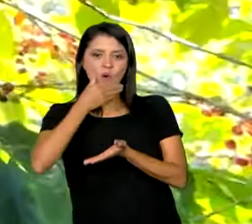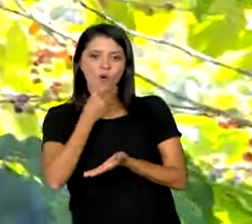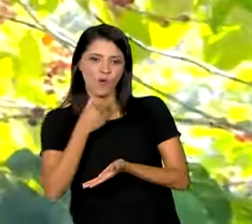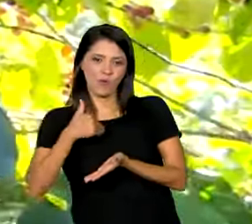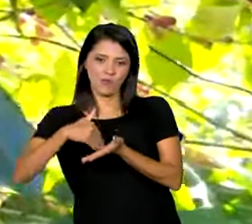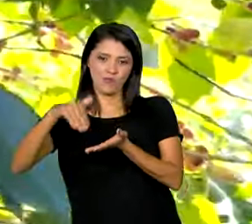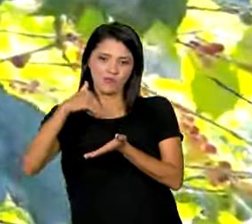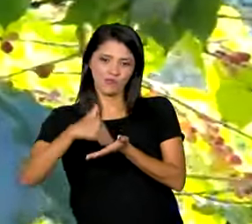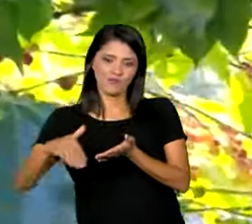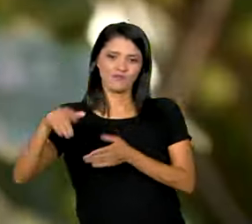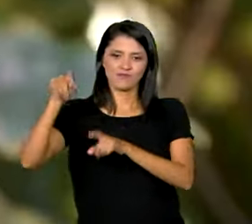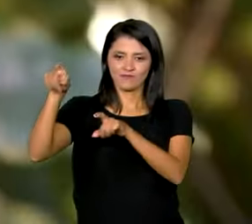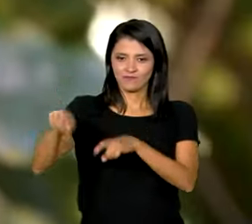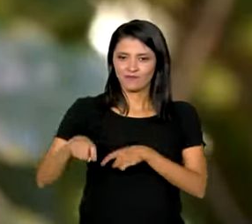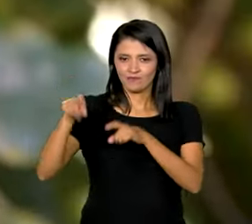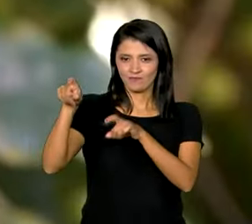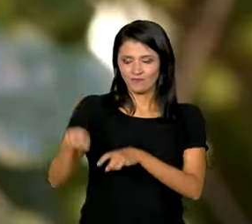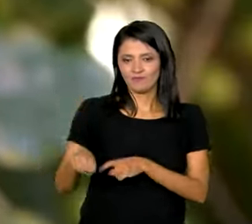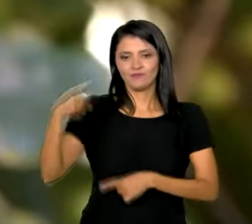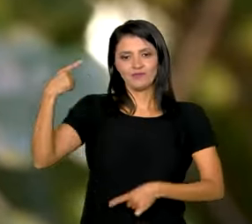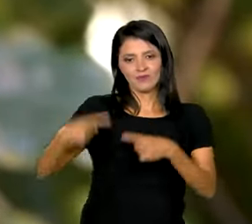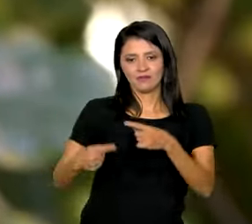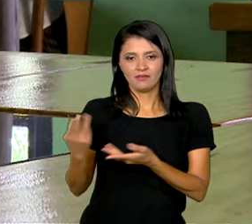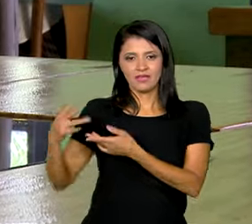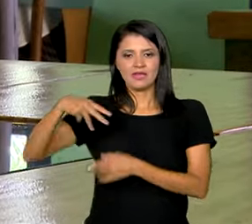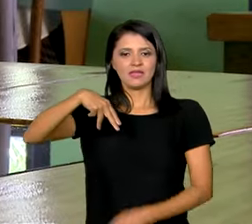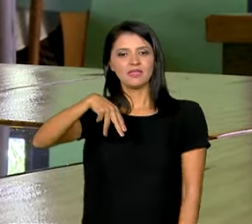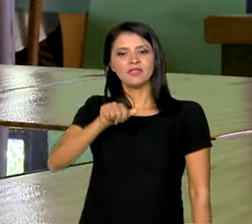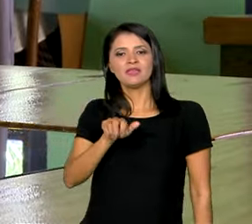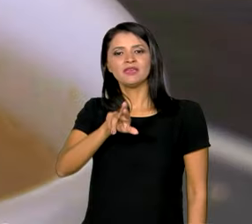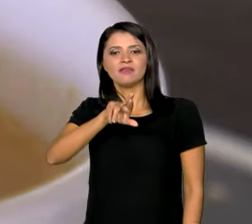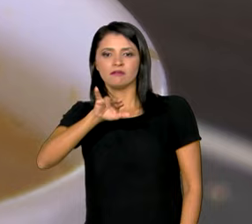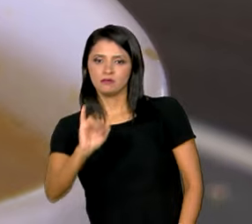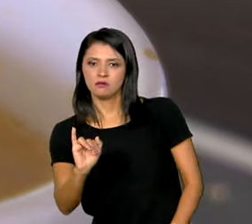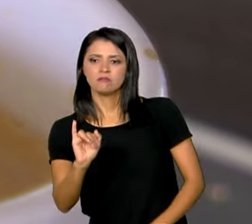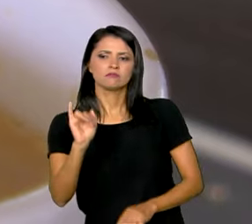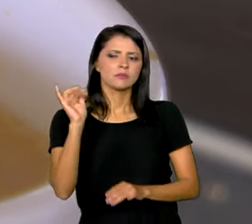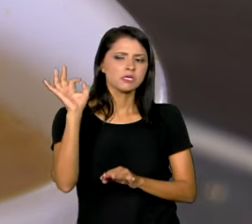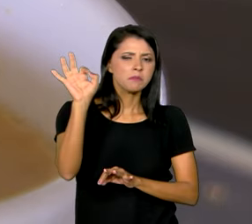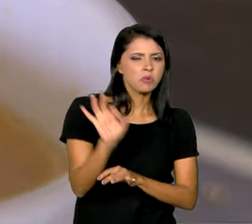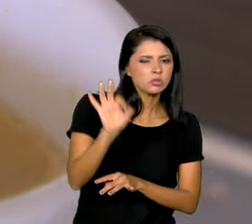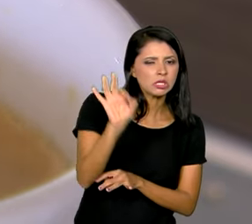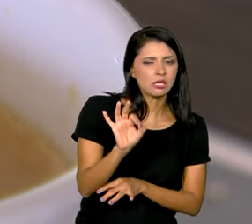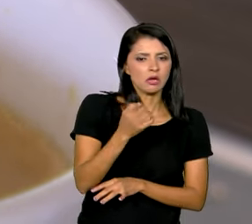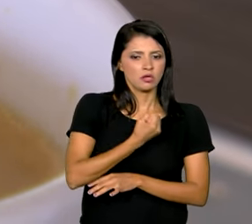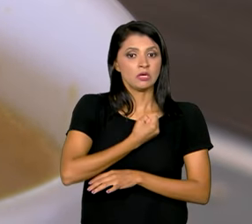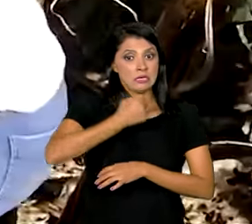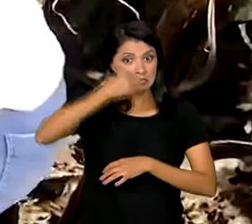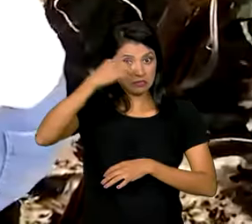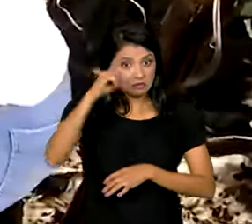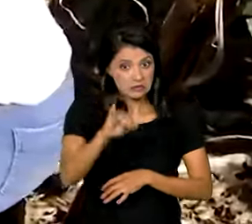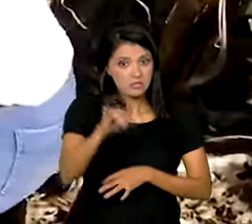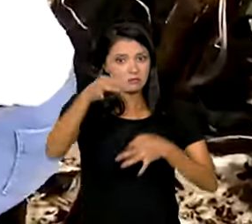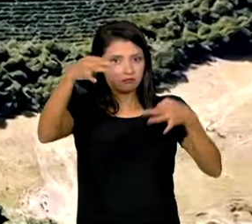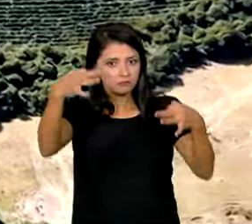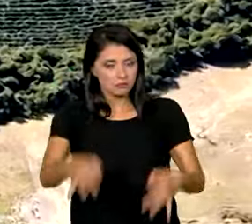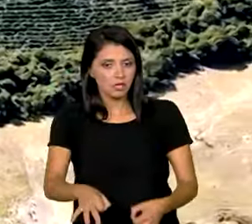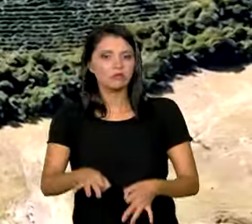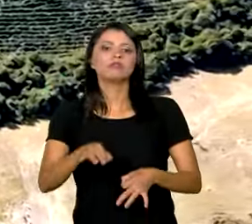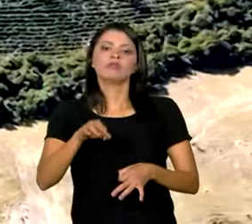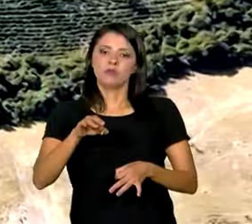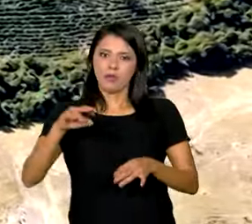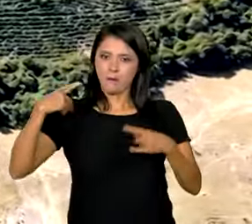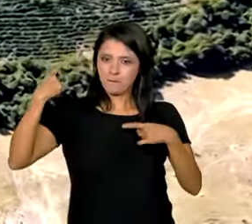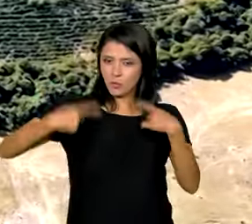Agrícola do Ministério da Agricultura e Pecuária, Neri Geller, essa estimativa, se confirmada, deve impulsionar a